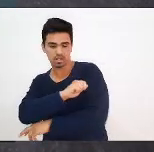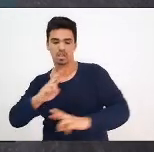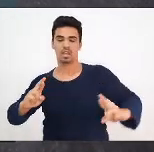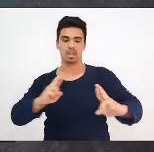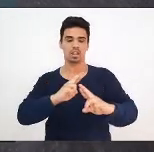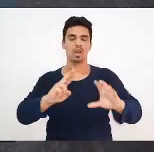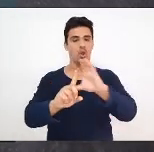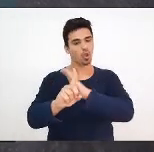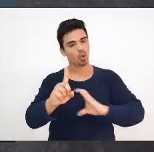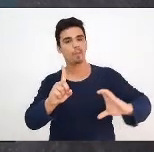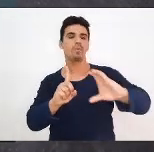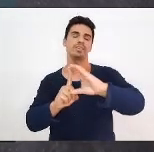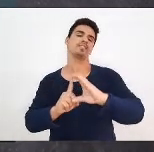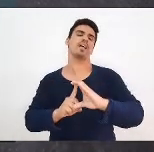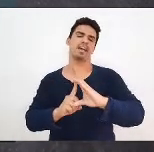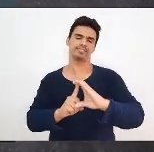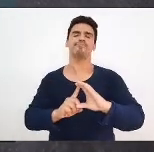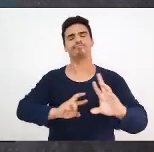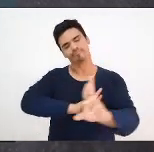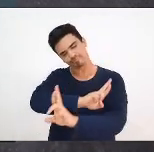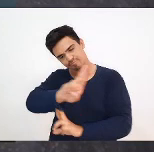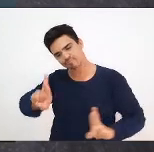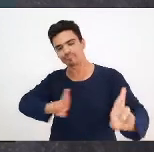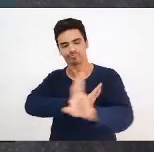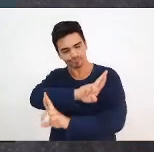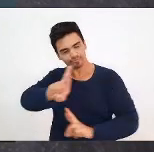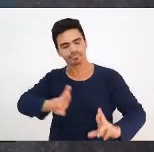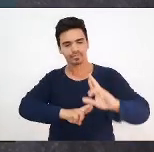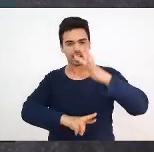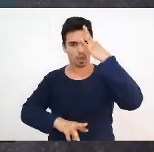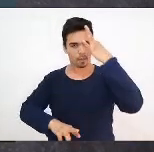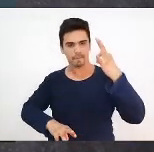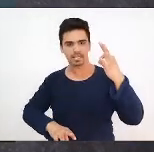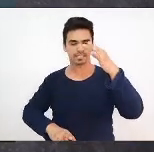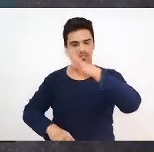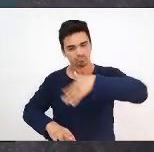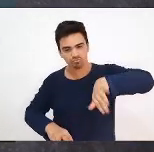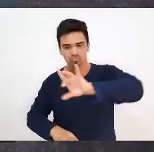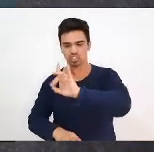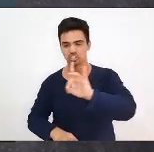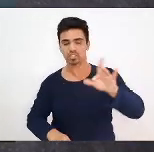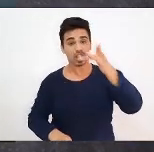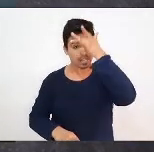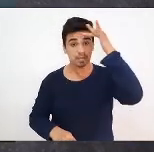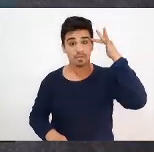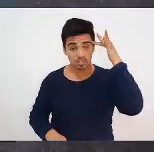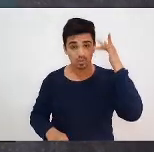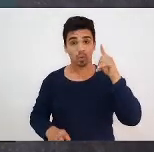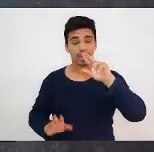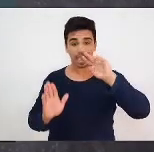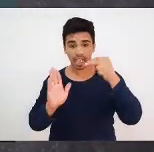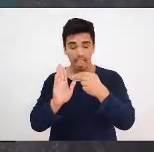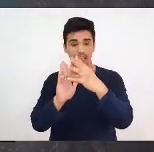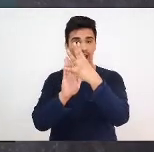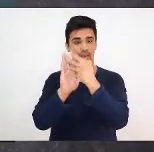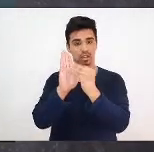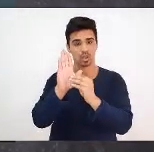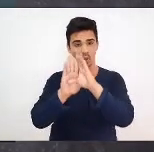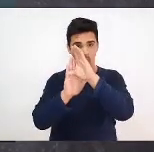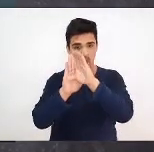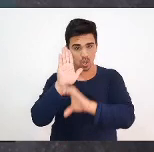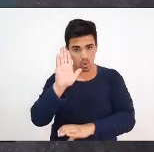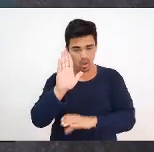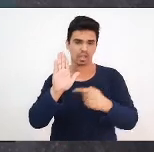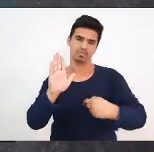na nossa compreensão e naquilo que orienta nossas diretrizes curriculares, exige presença. Então, estou